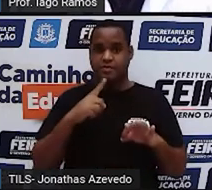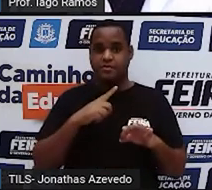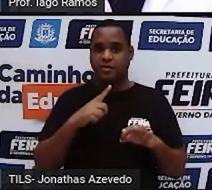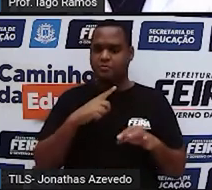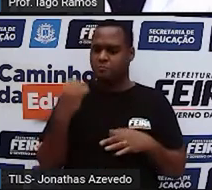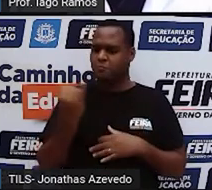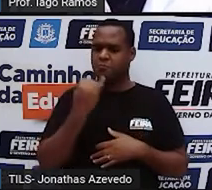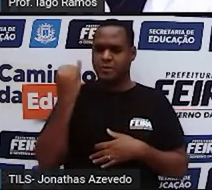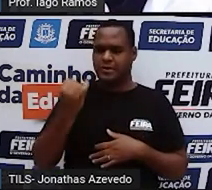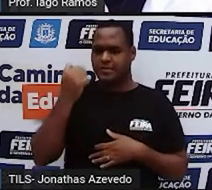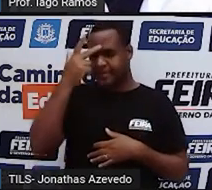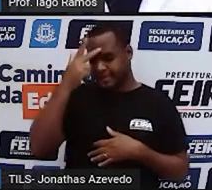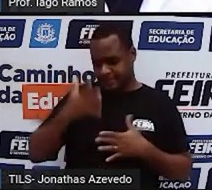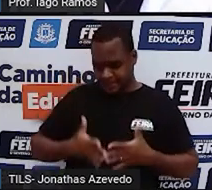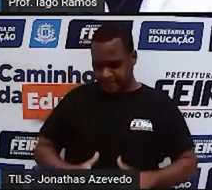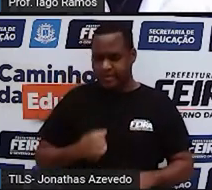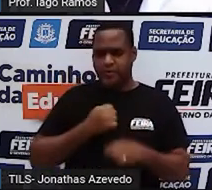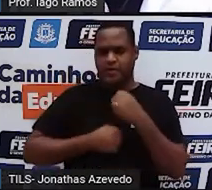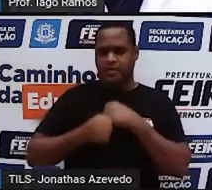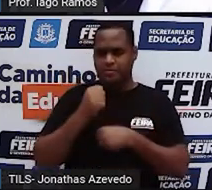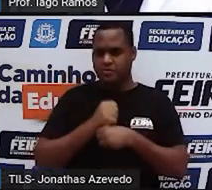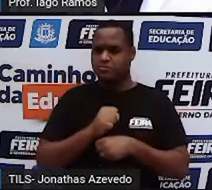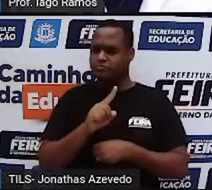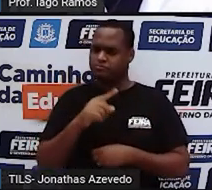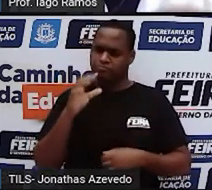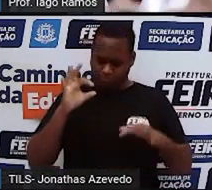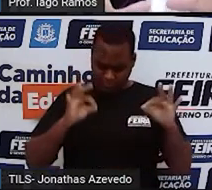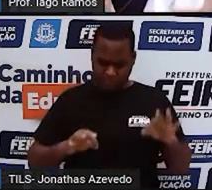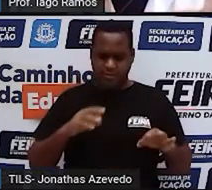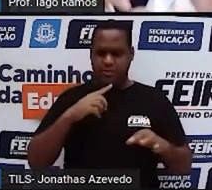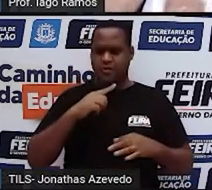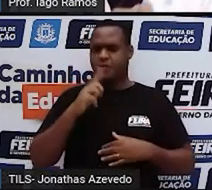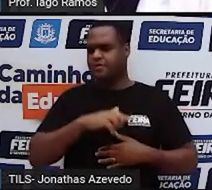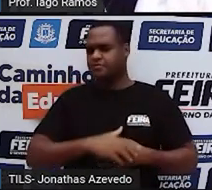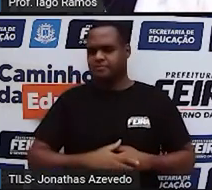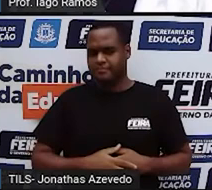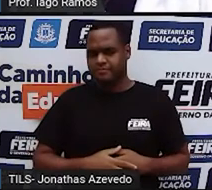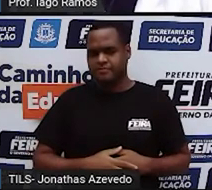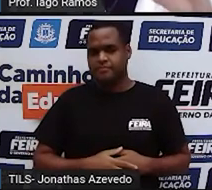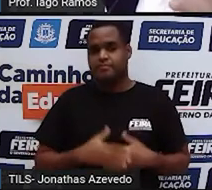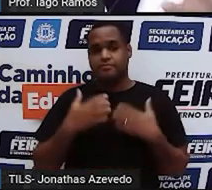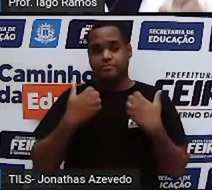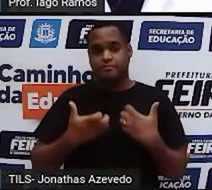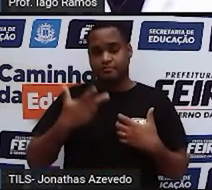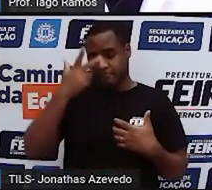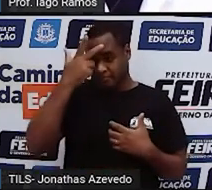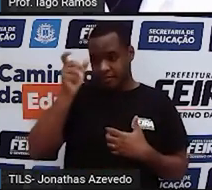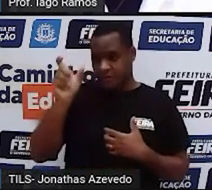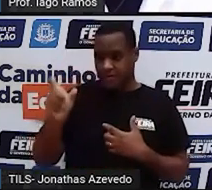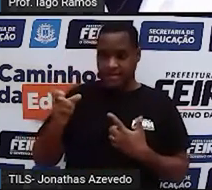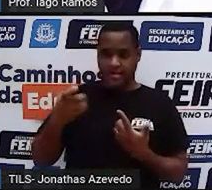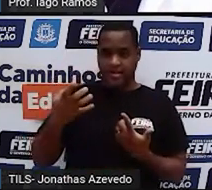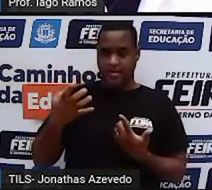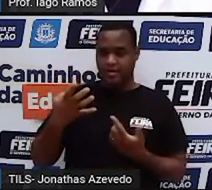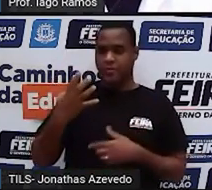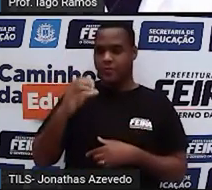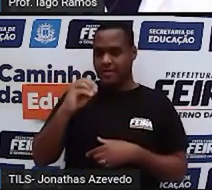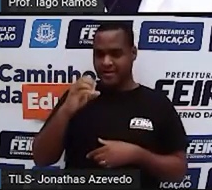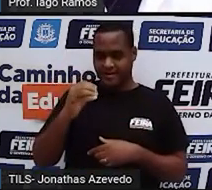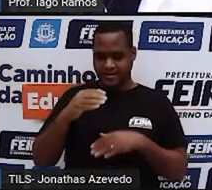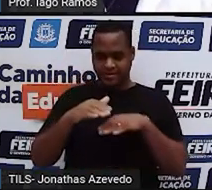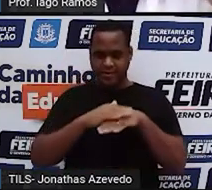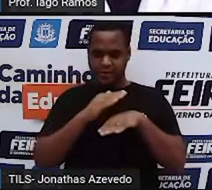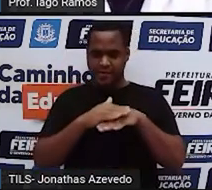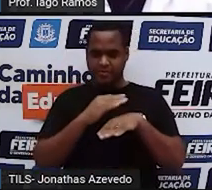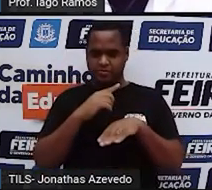importa o ano que você nasceu, vai dar certo. Digamos, se uma pessoa calça 40 e ela